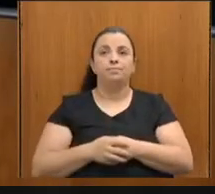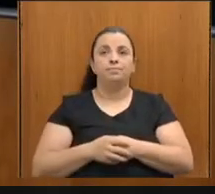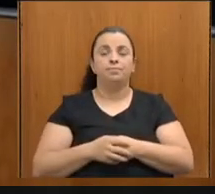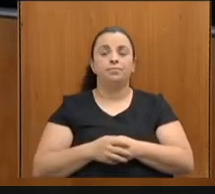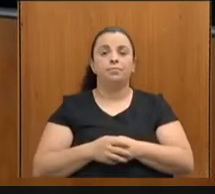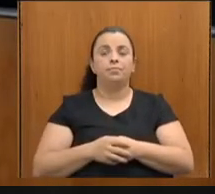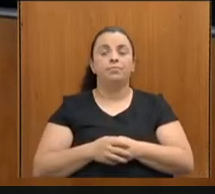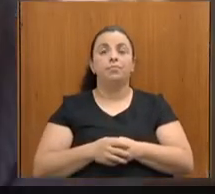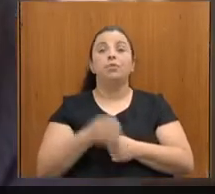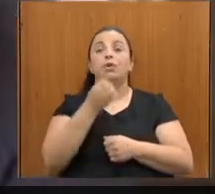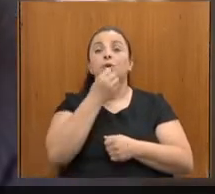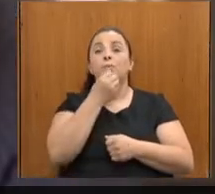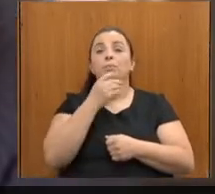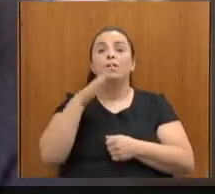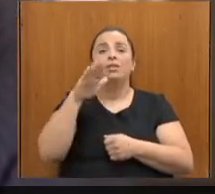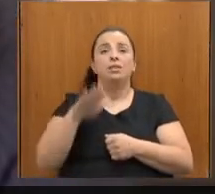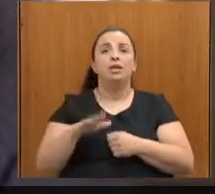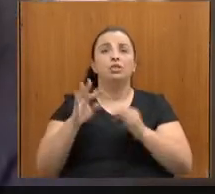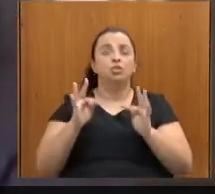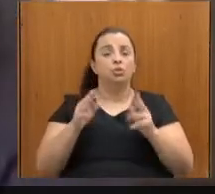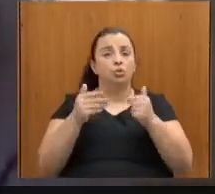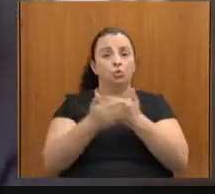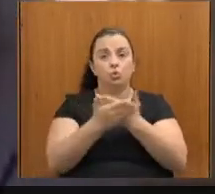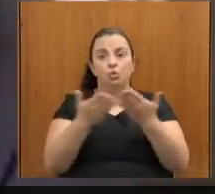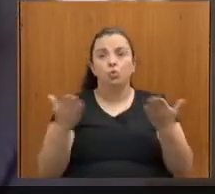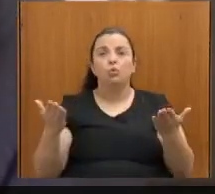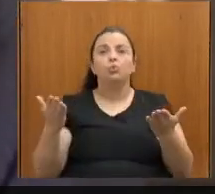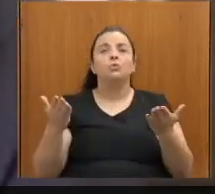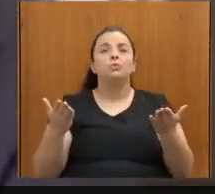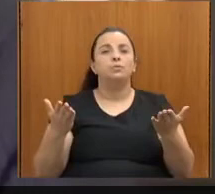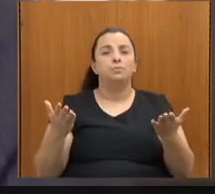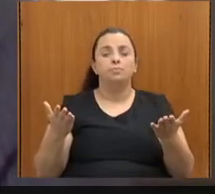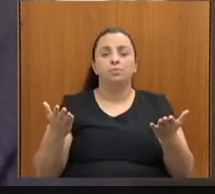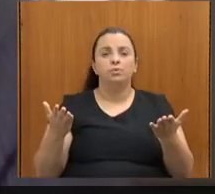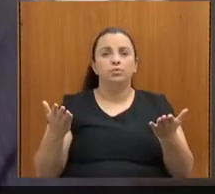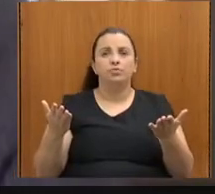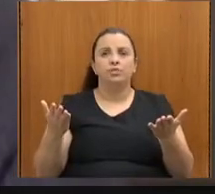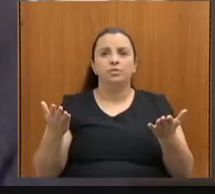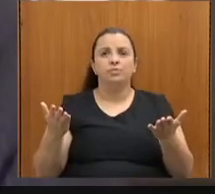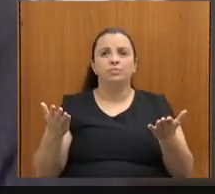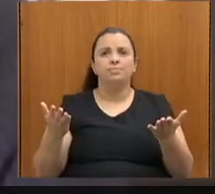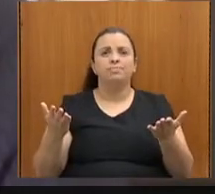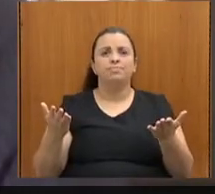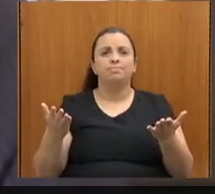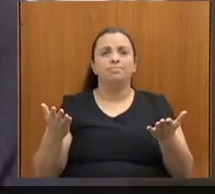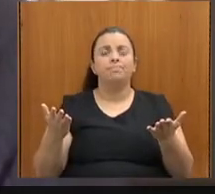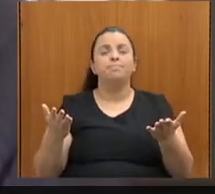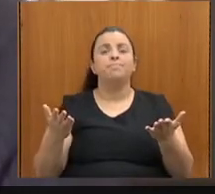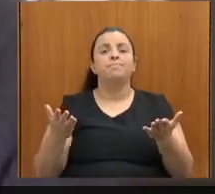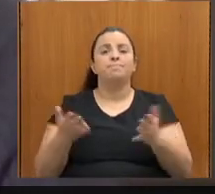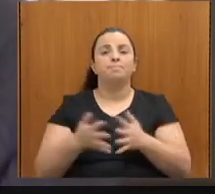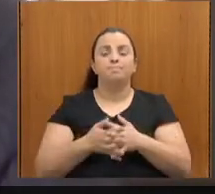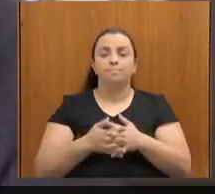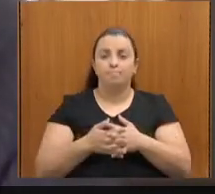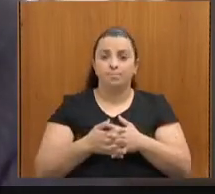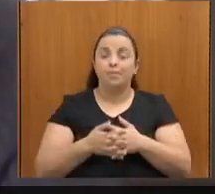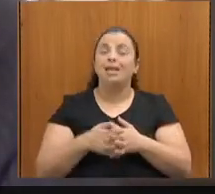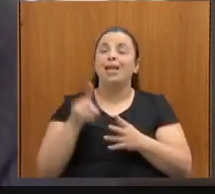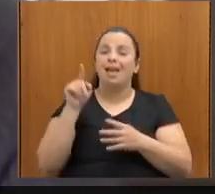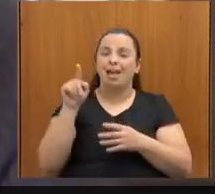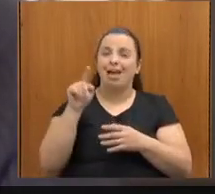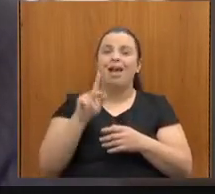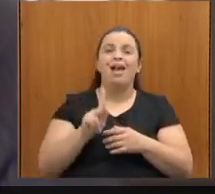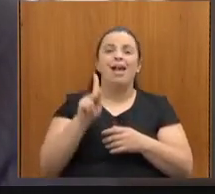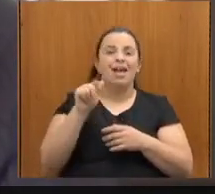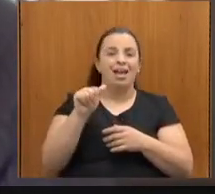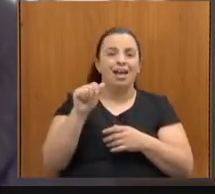Boa tarde a todos. José Savieto, só informando aí que a nossa amiga Kátia Ferraz acabou